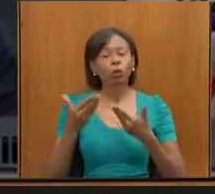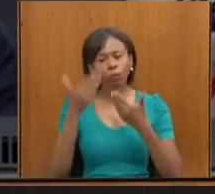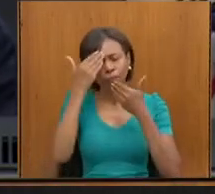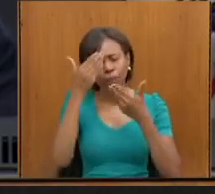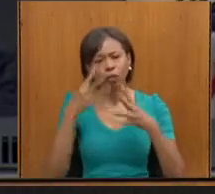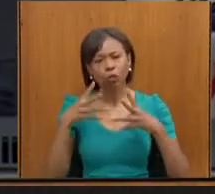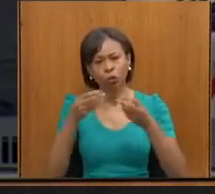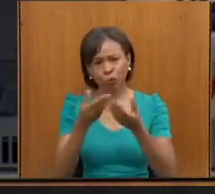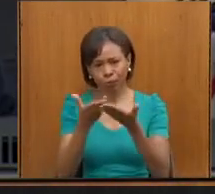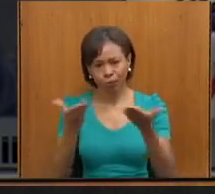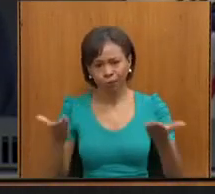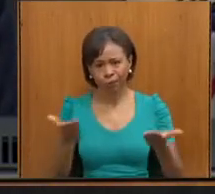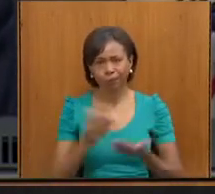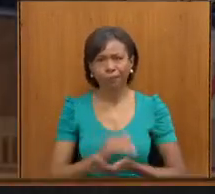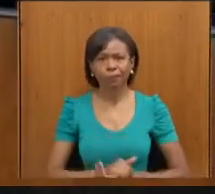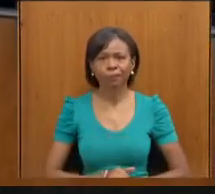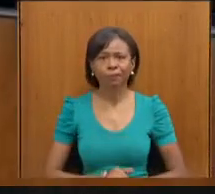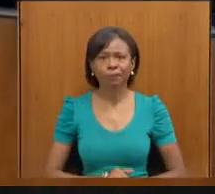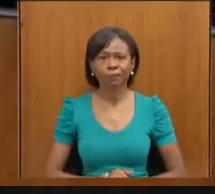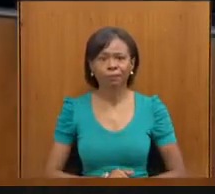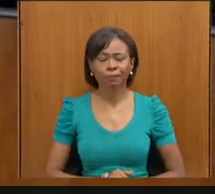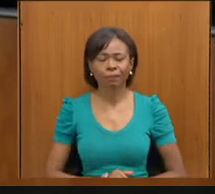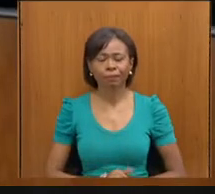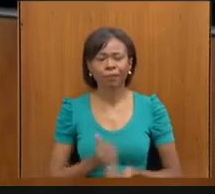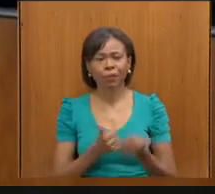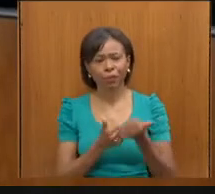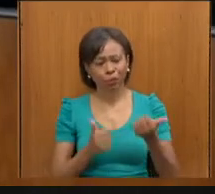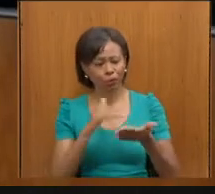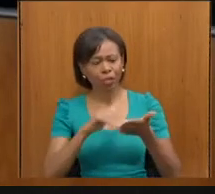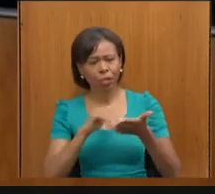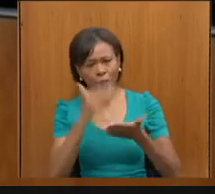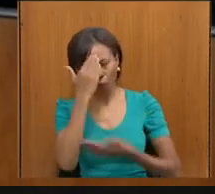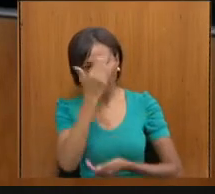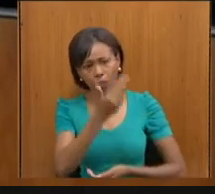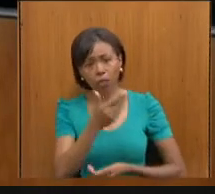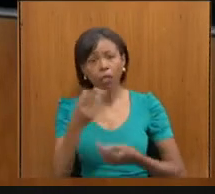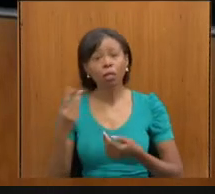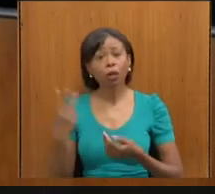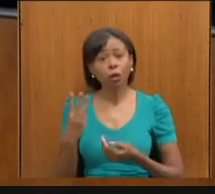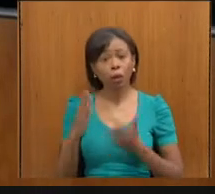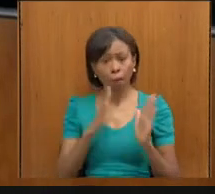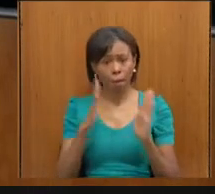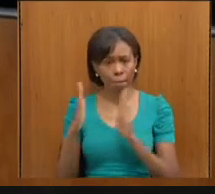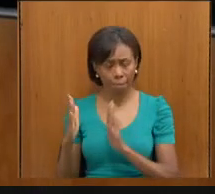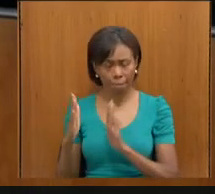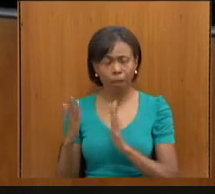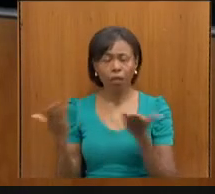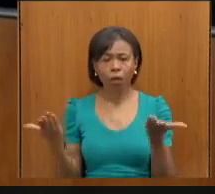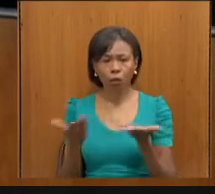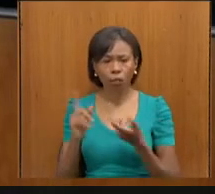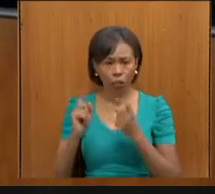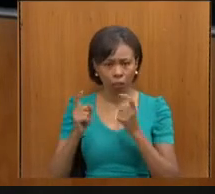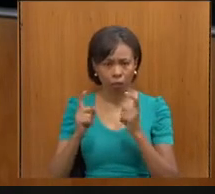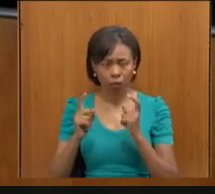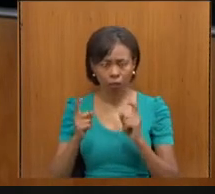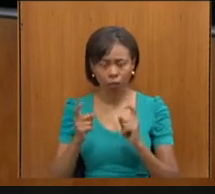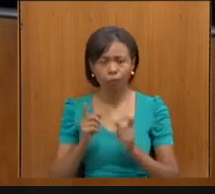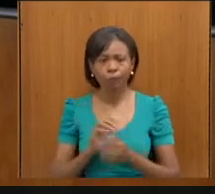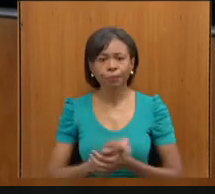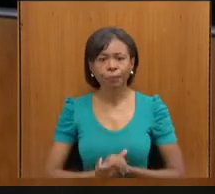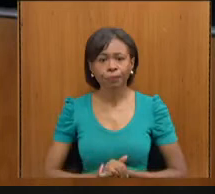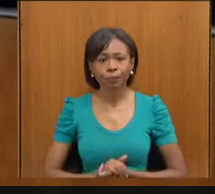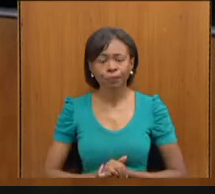nos acompanham. Muito obrigado, subsecretário. Terceira parte, segunda fase. Essa